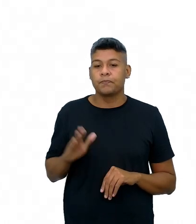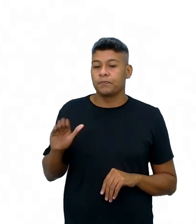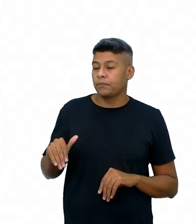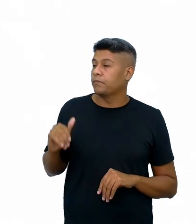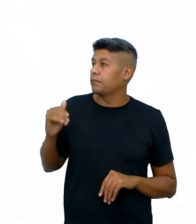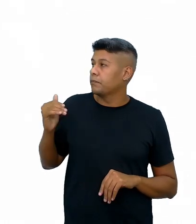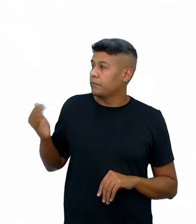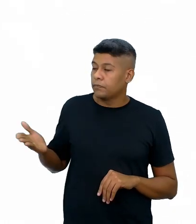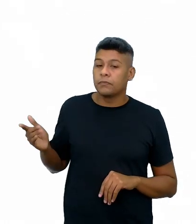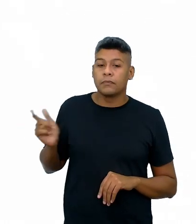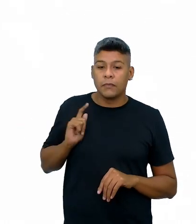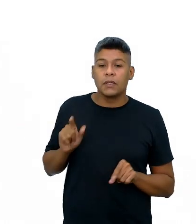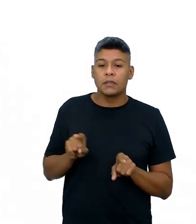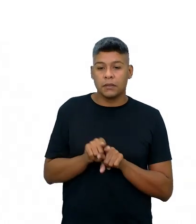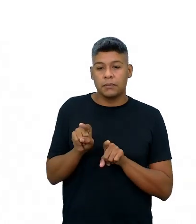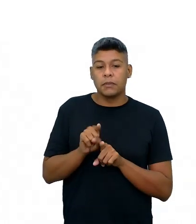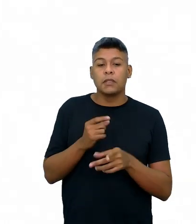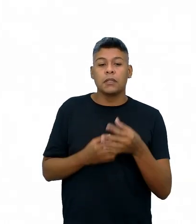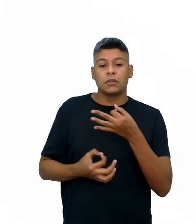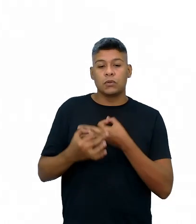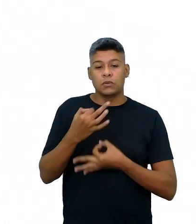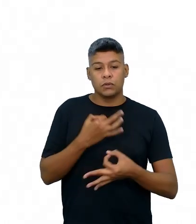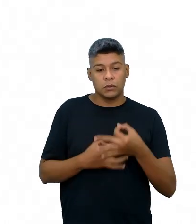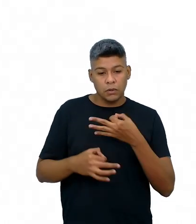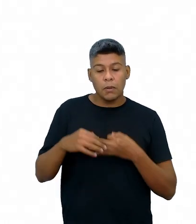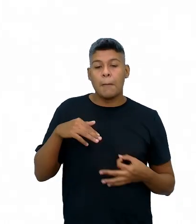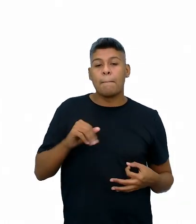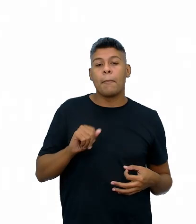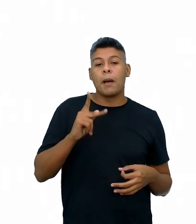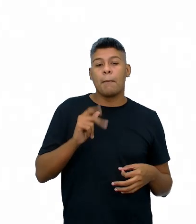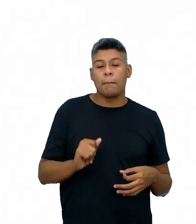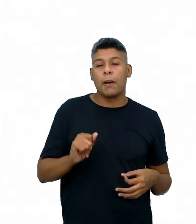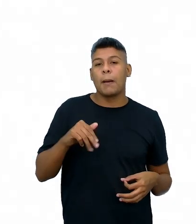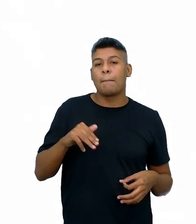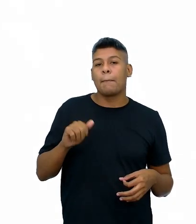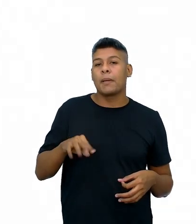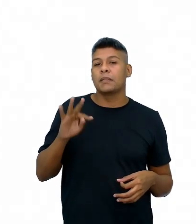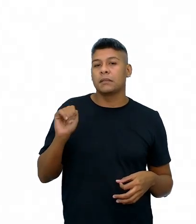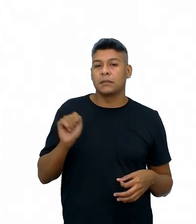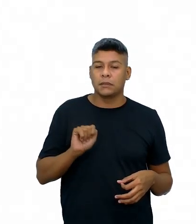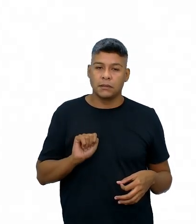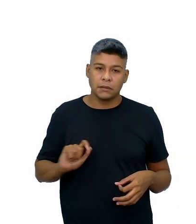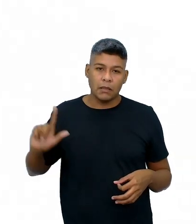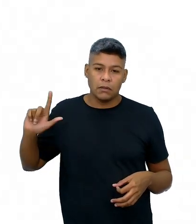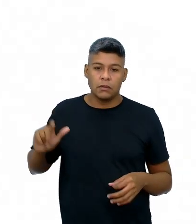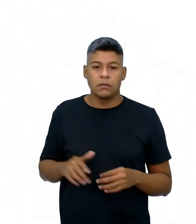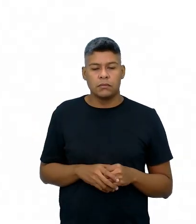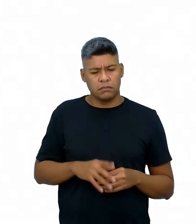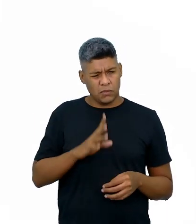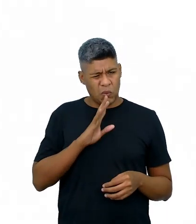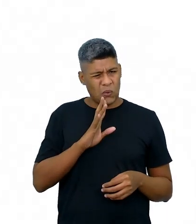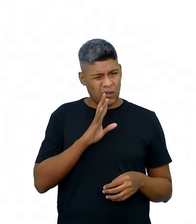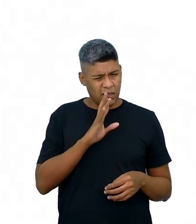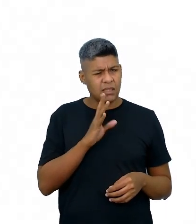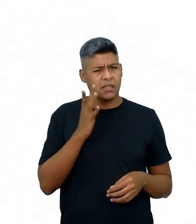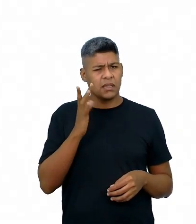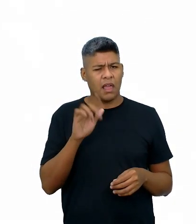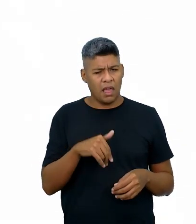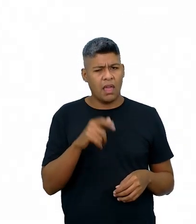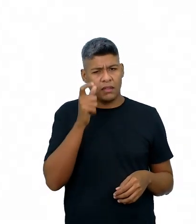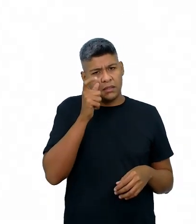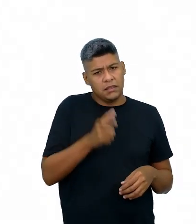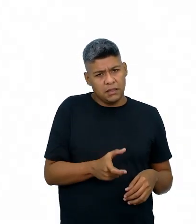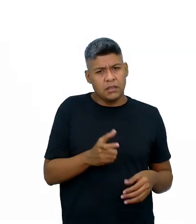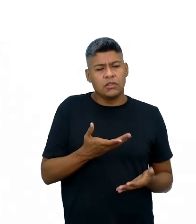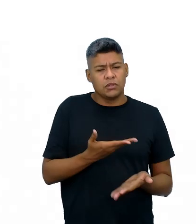slide, aparece também uma sugestão do mapa mental. não sei se vocês conhecem também, ele é bem interessante,